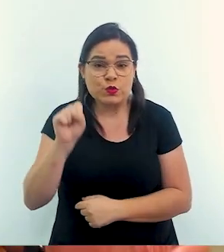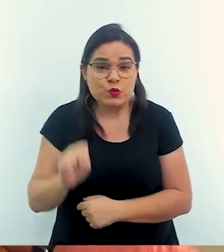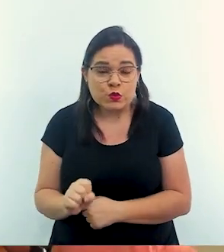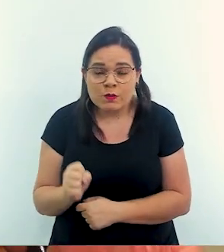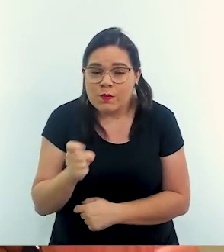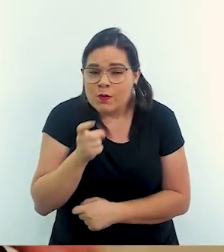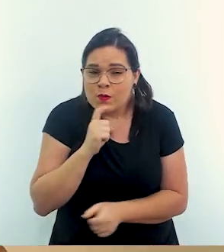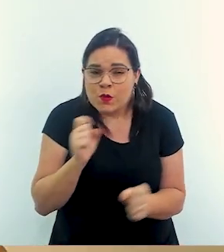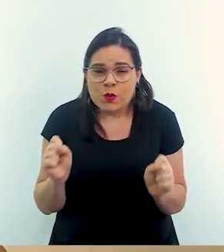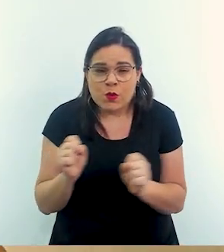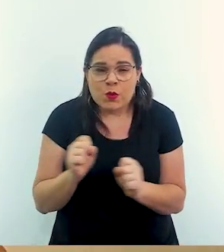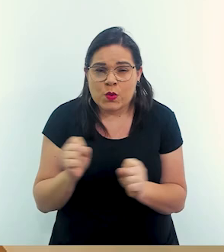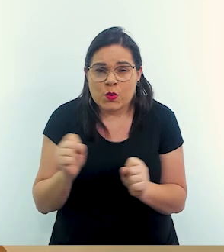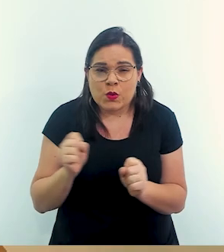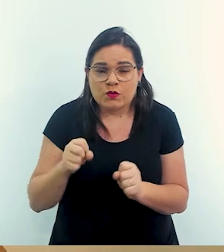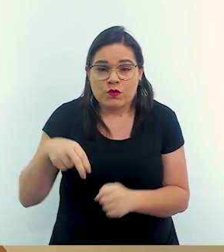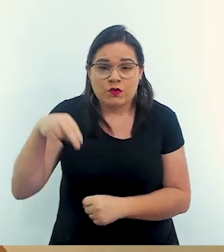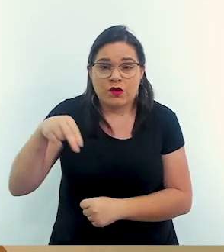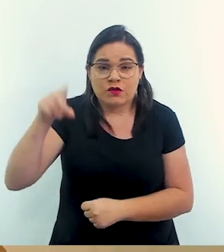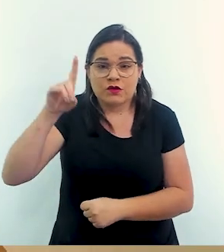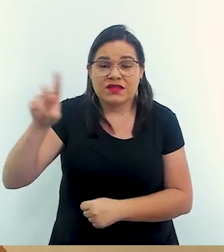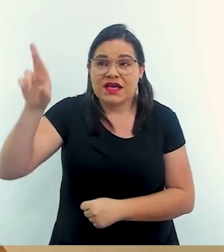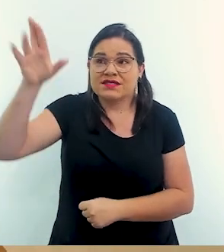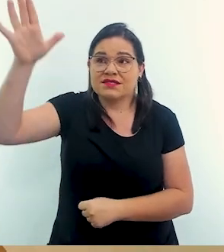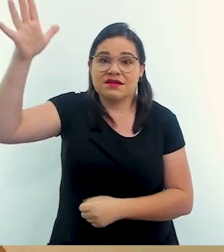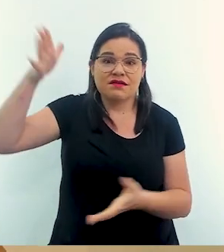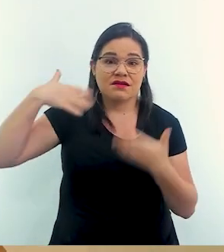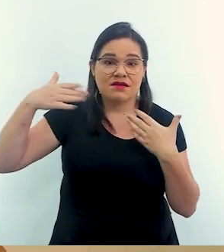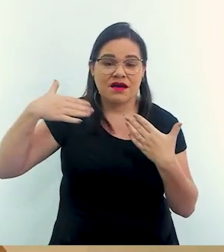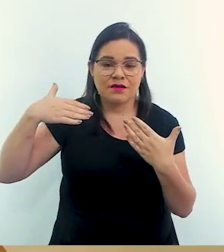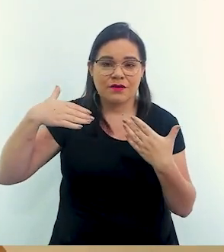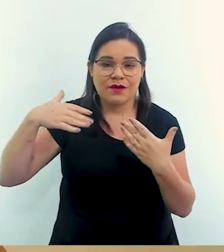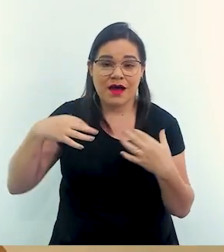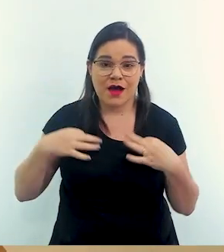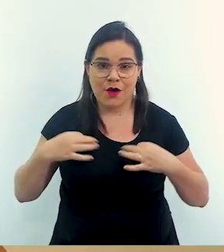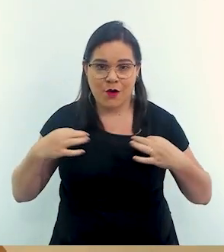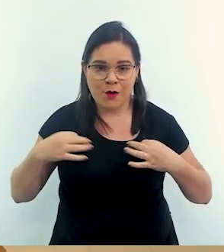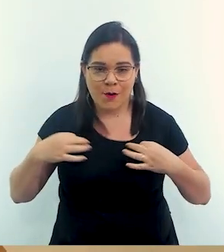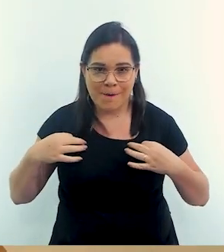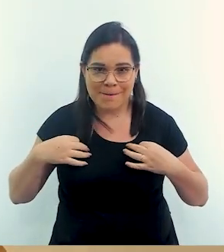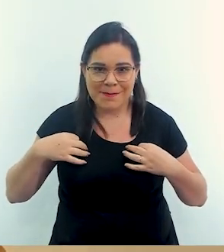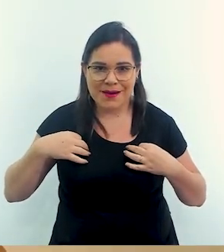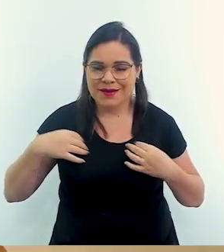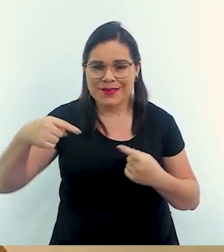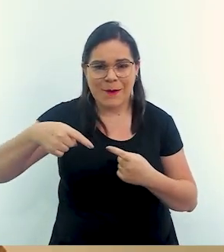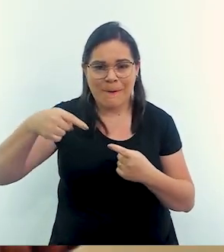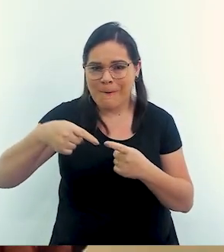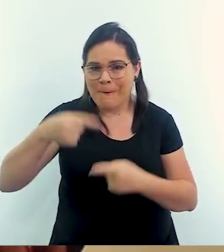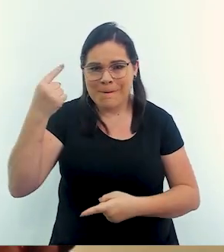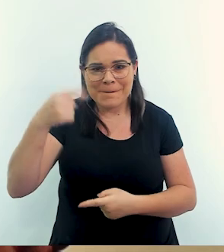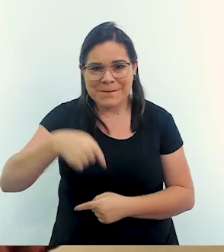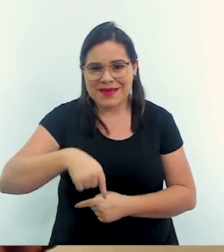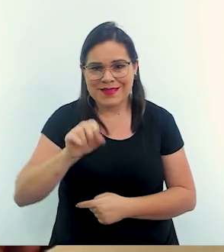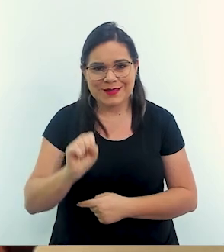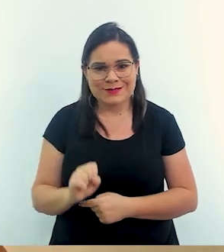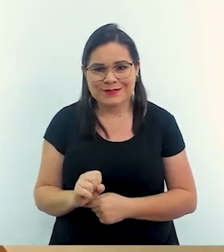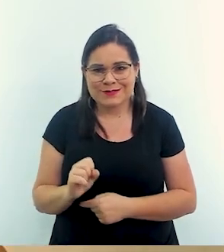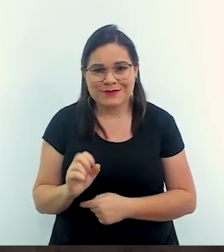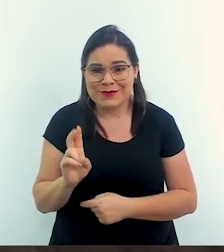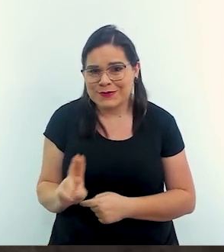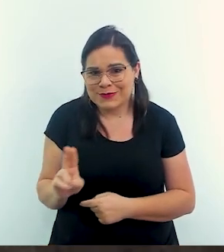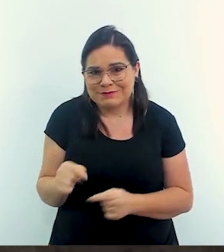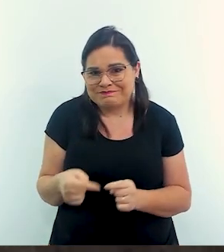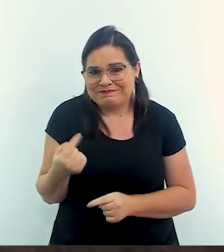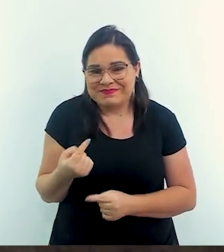por exemplo, muito frio, o norte e nordeste, muito calor. As roupas do norte e nordeste, a vestimenta, ela não serve pro Não vai servir aqui.